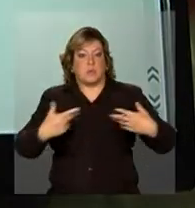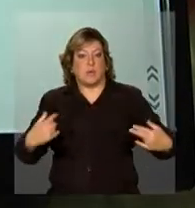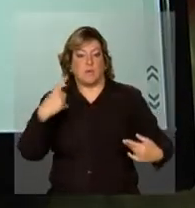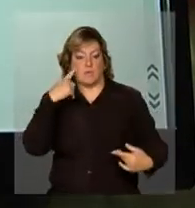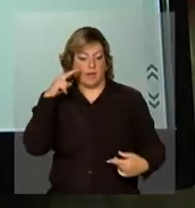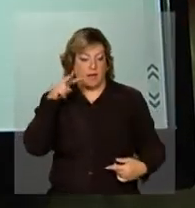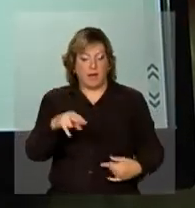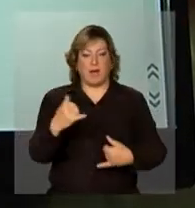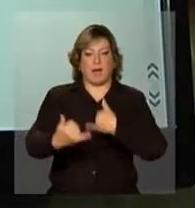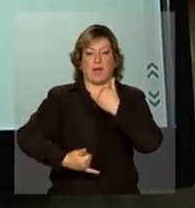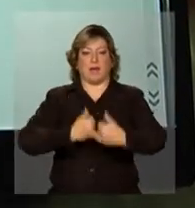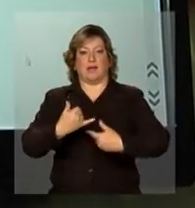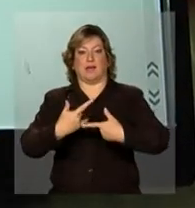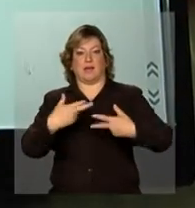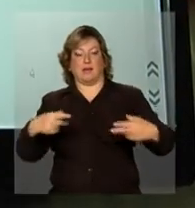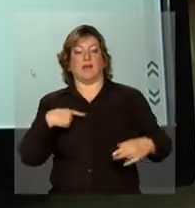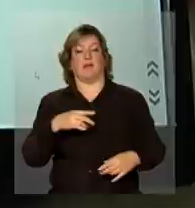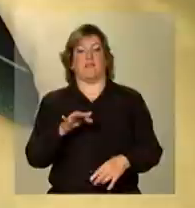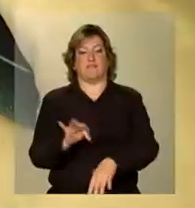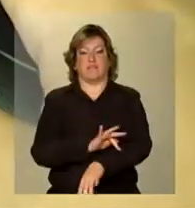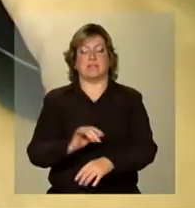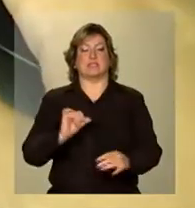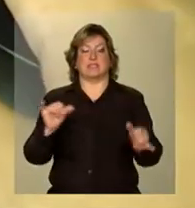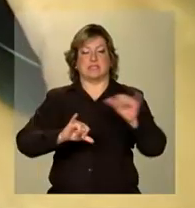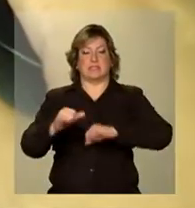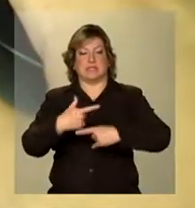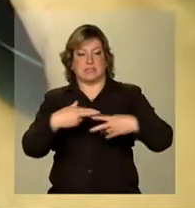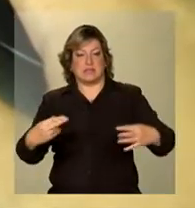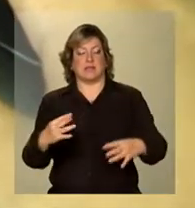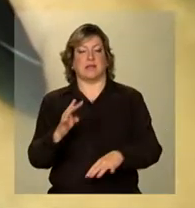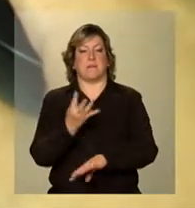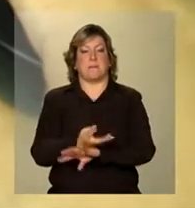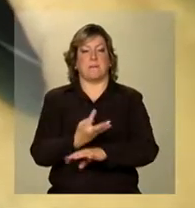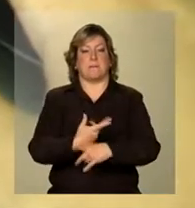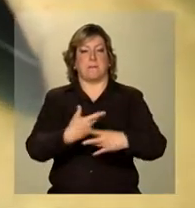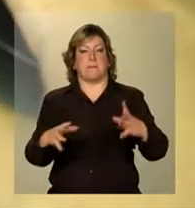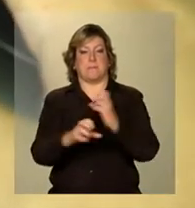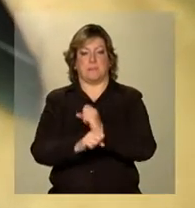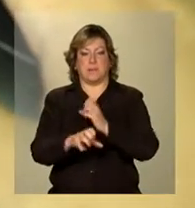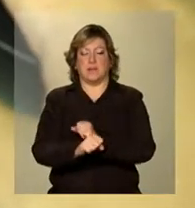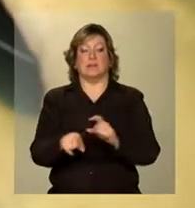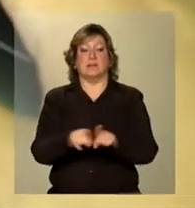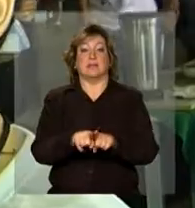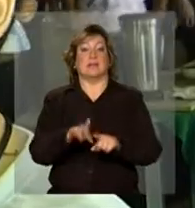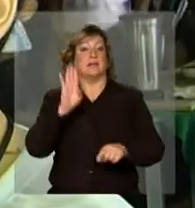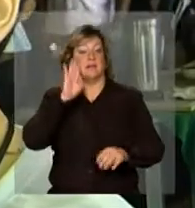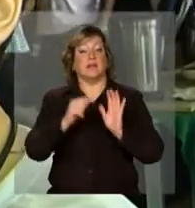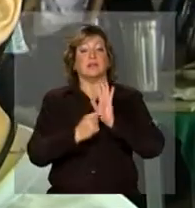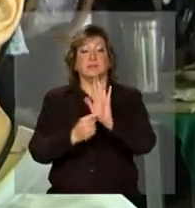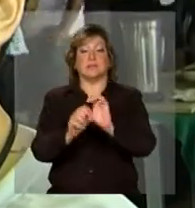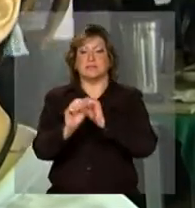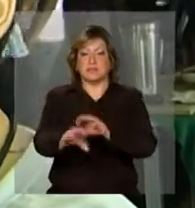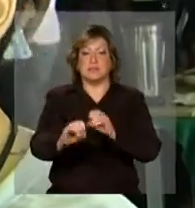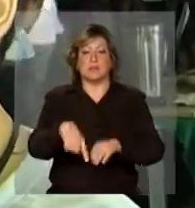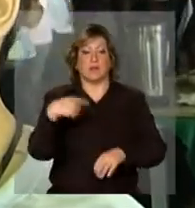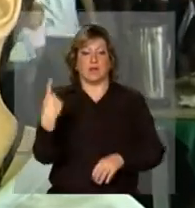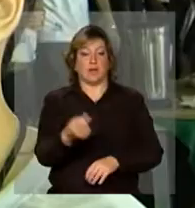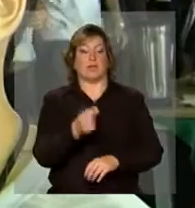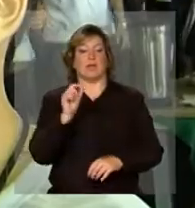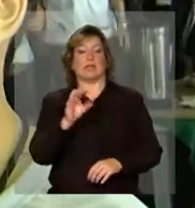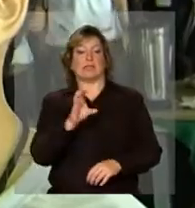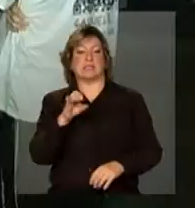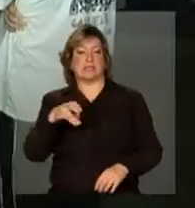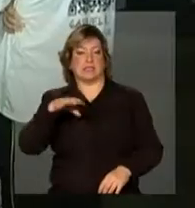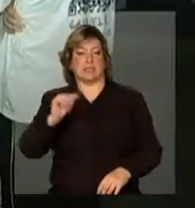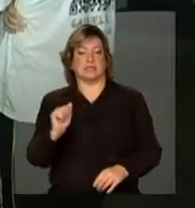a aplicação até então de física, química, matemática. Então, assim, visa justamente que a ciência, ela pode